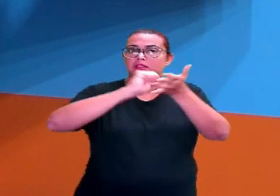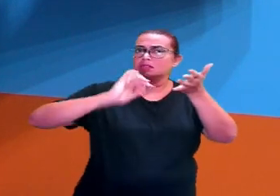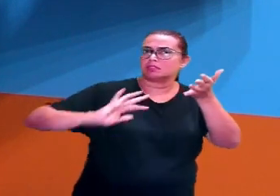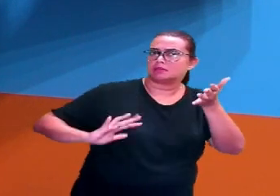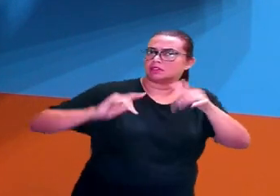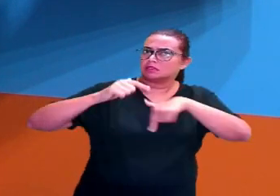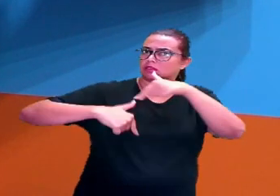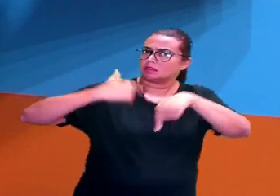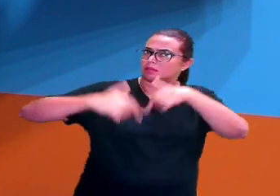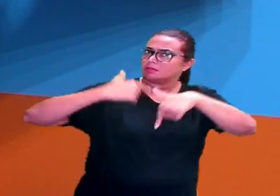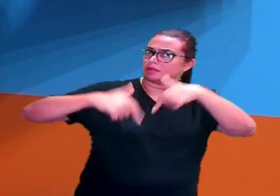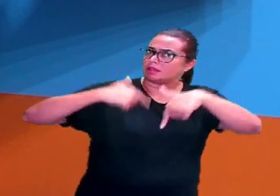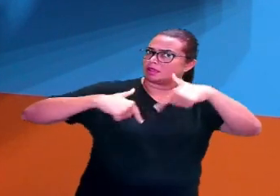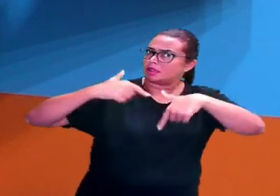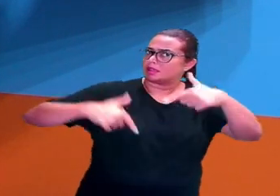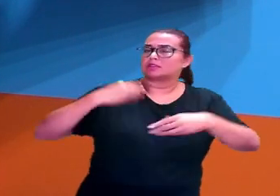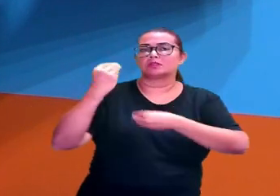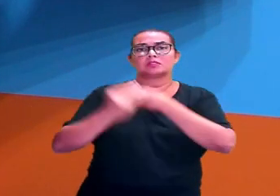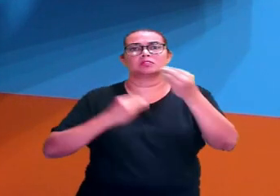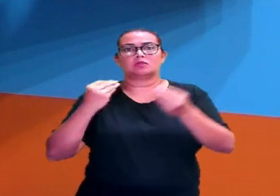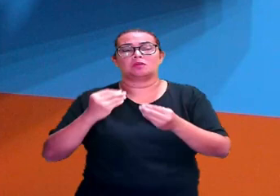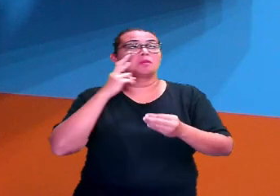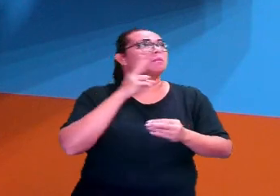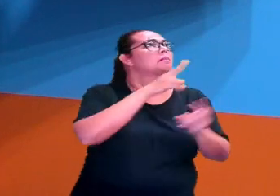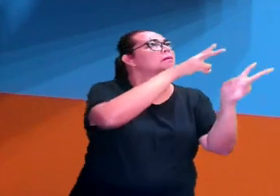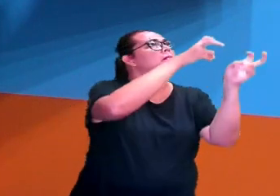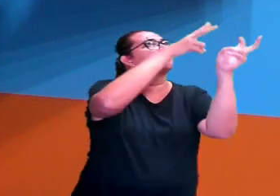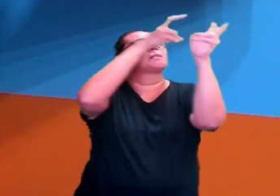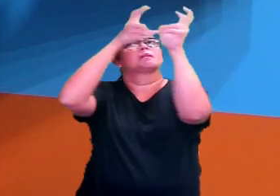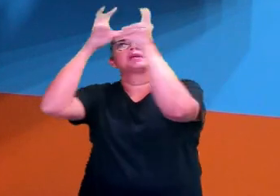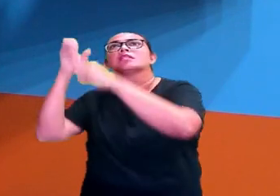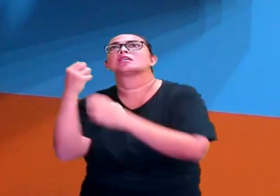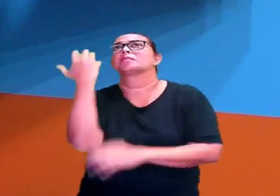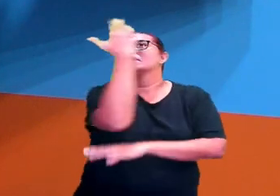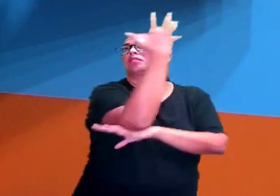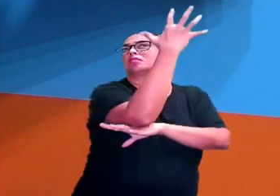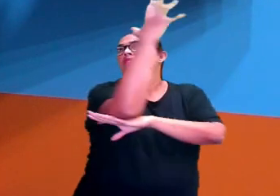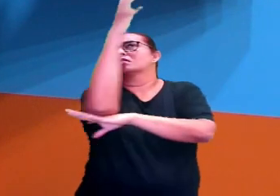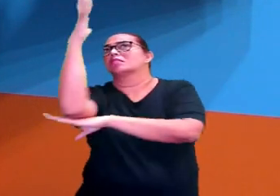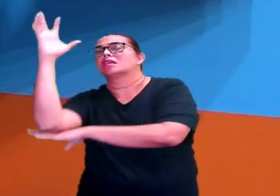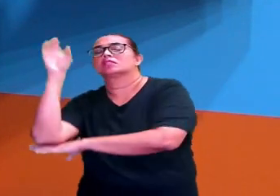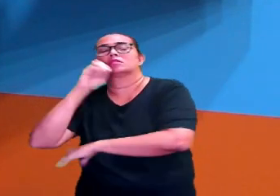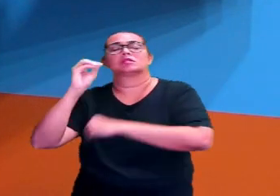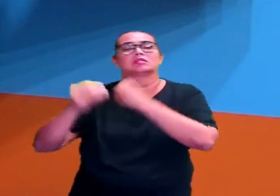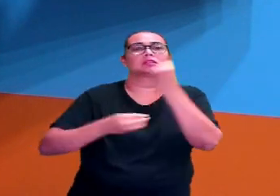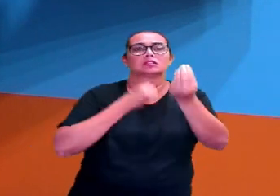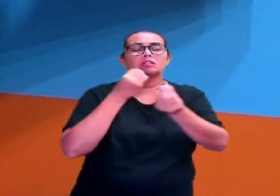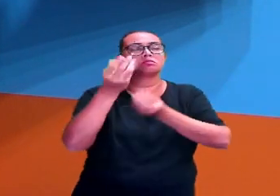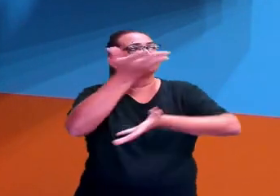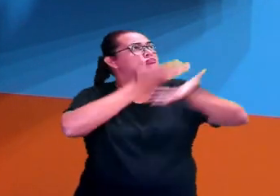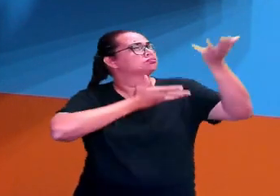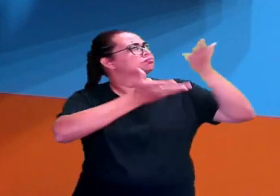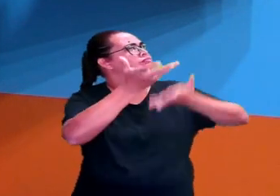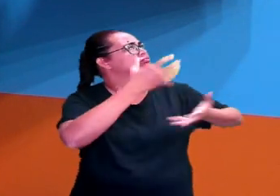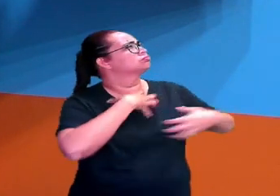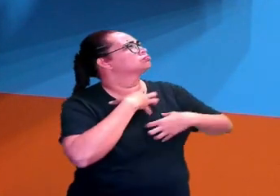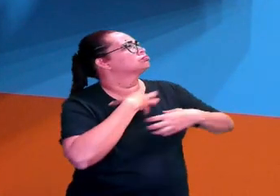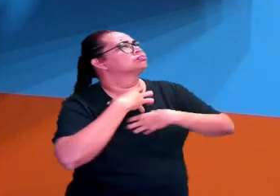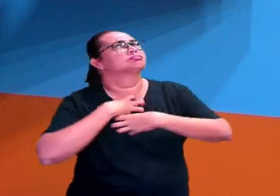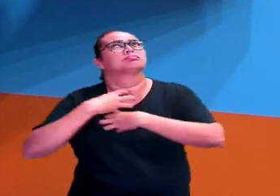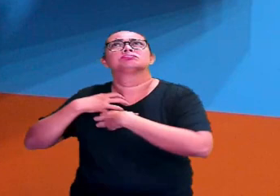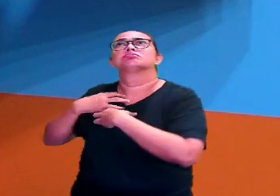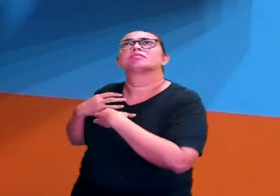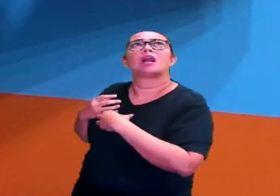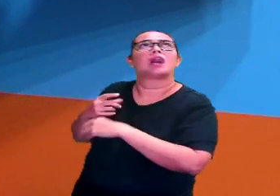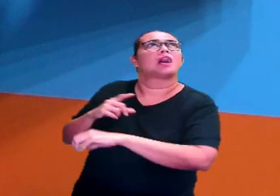a partir dos ciclos da natureza. Então, a relação que os seres humanos estabeleciam com a natureza, com o tempo